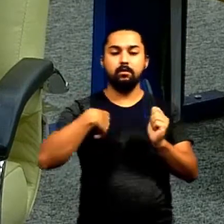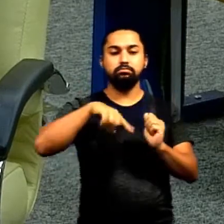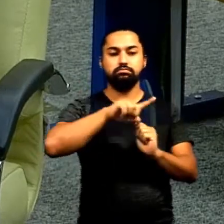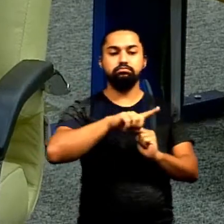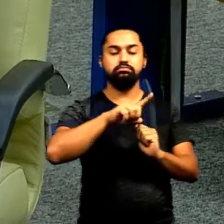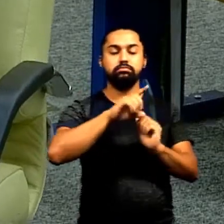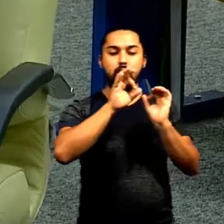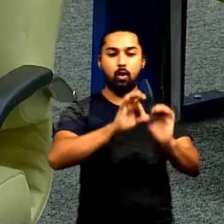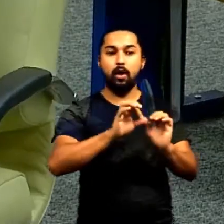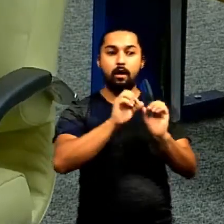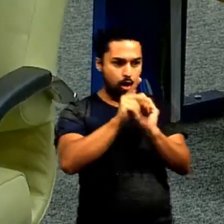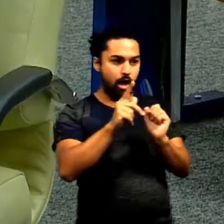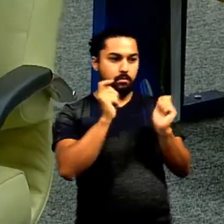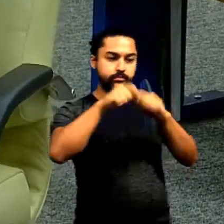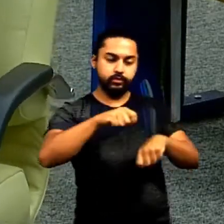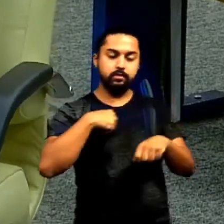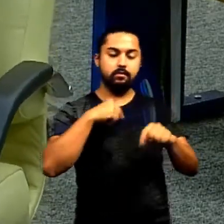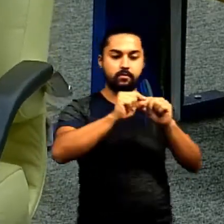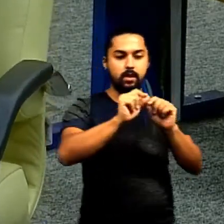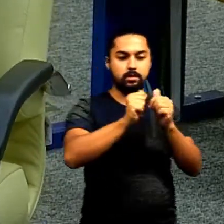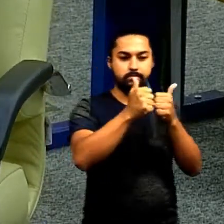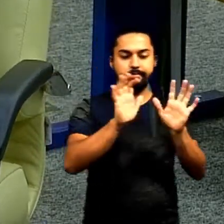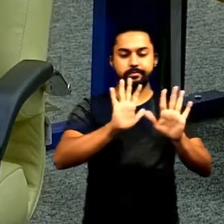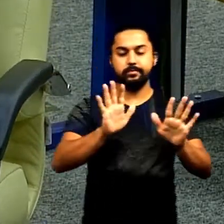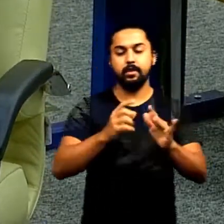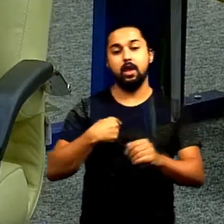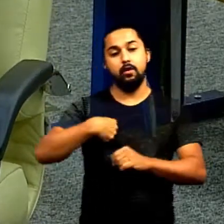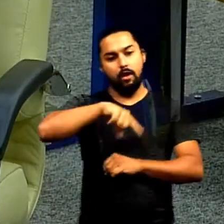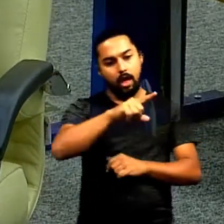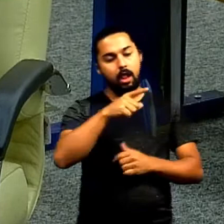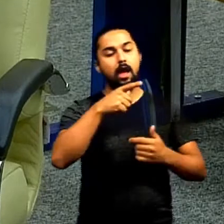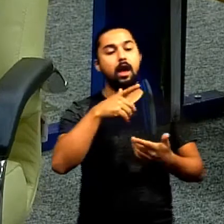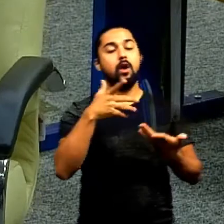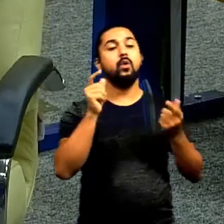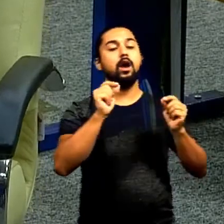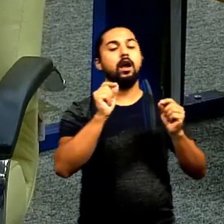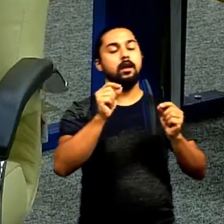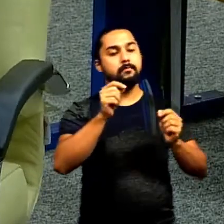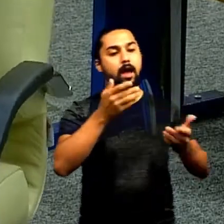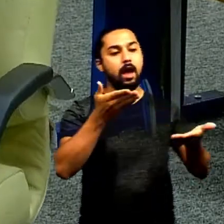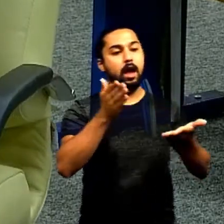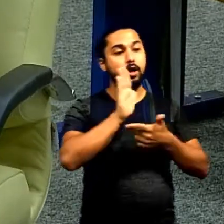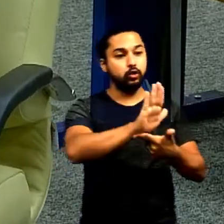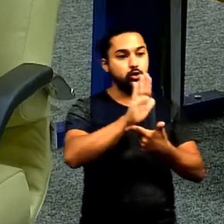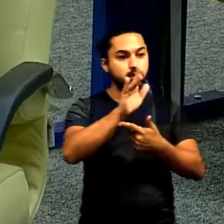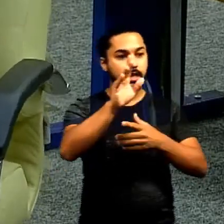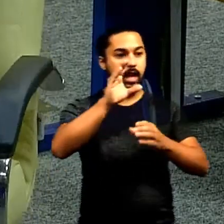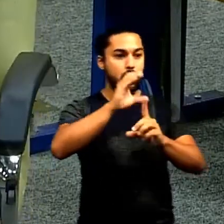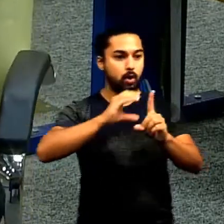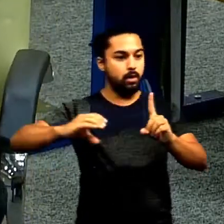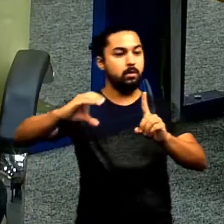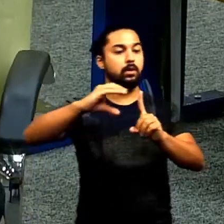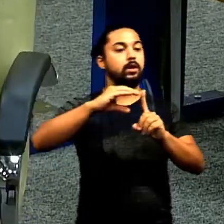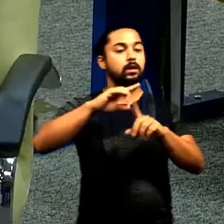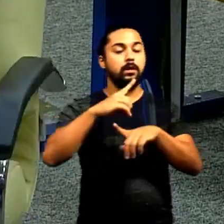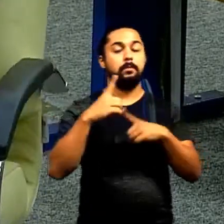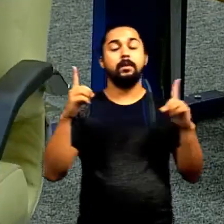fazer não espero para ninguém fazer porque eu estou lá para isso para atender a comunidade mas eu